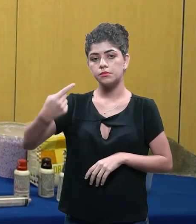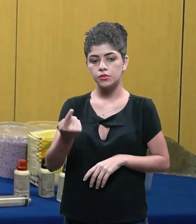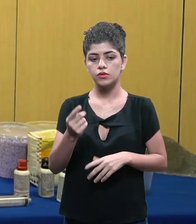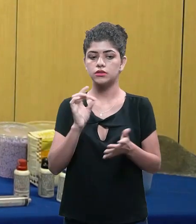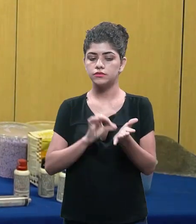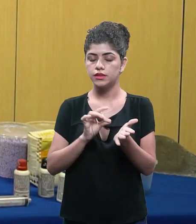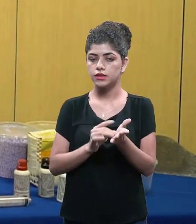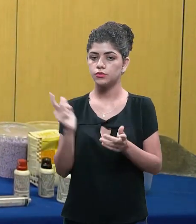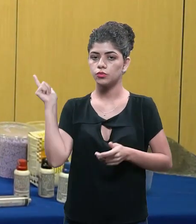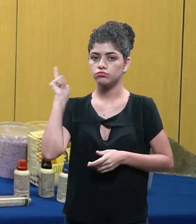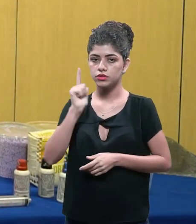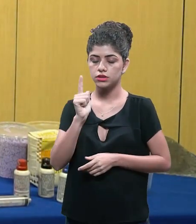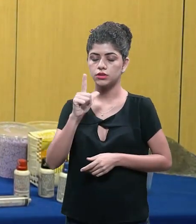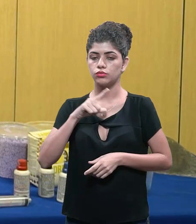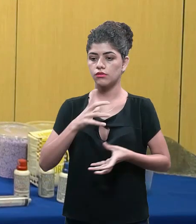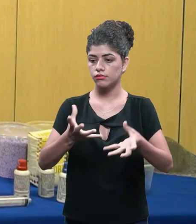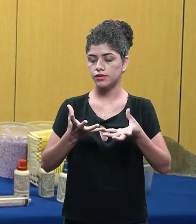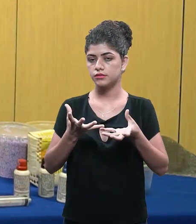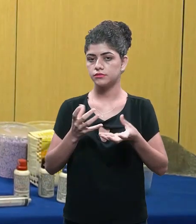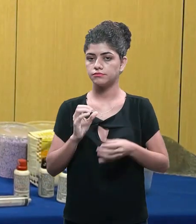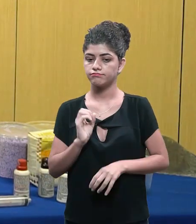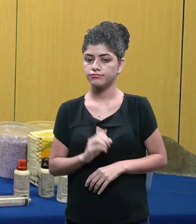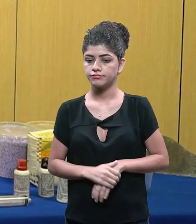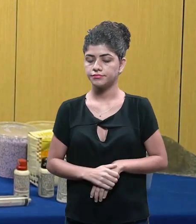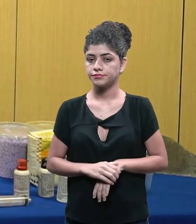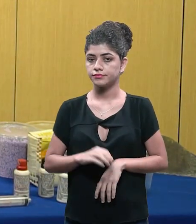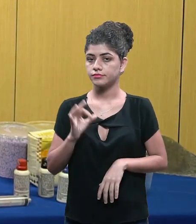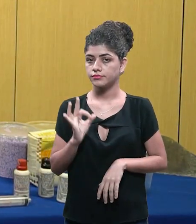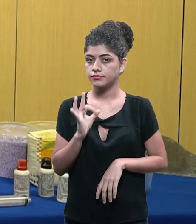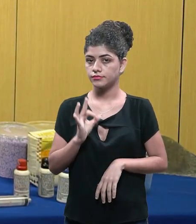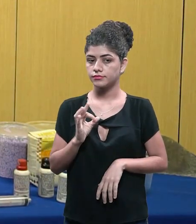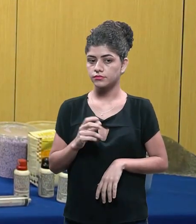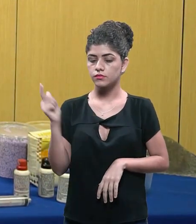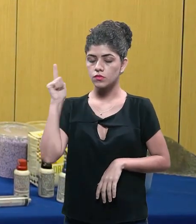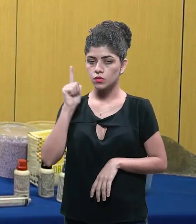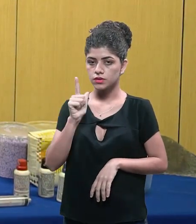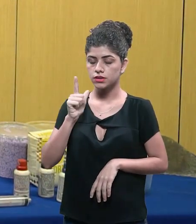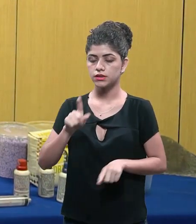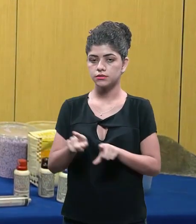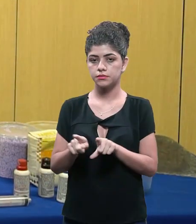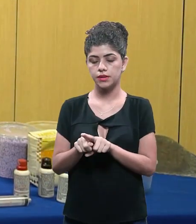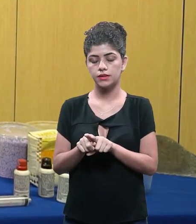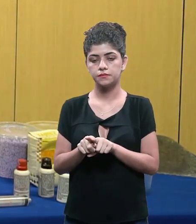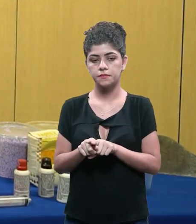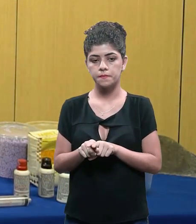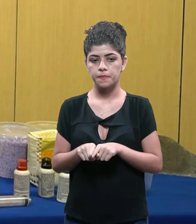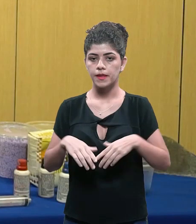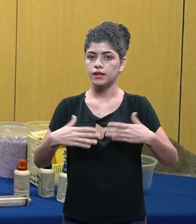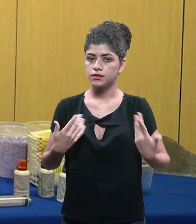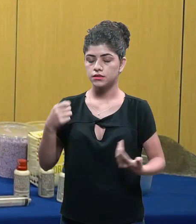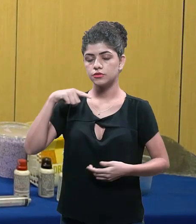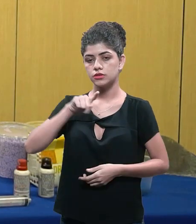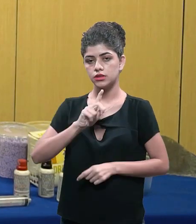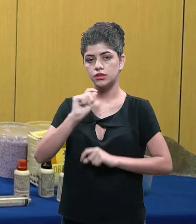os pequenos traços pra ver se realmente no final eles vão funcionar certo se funcionar em